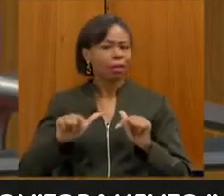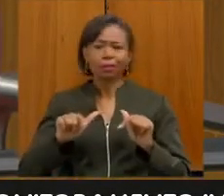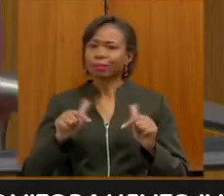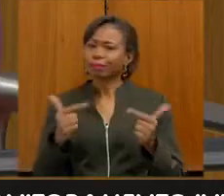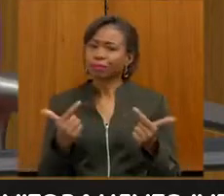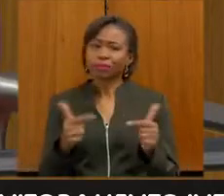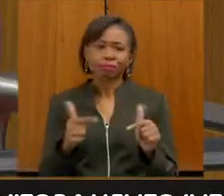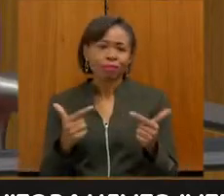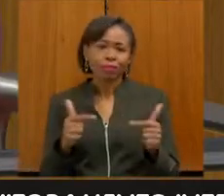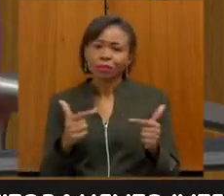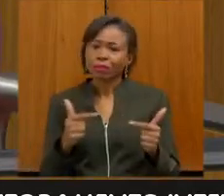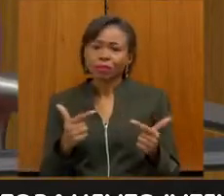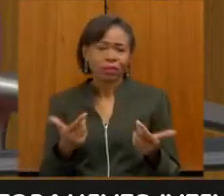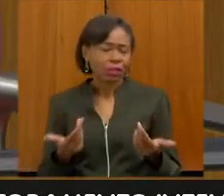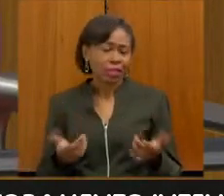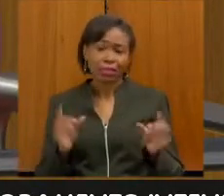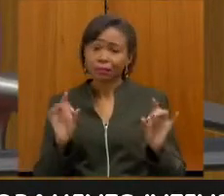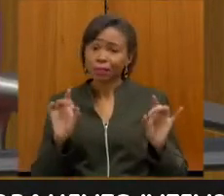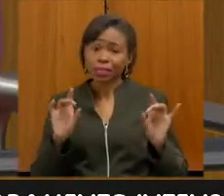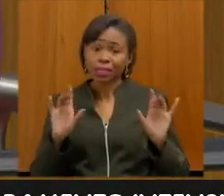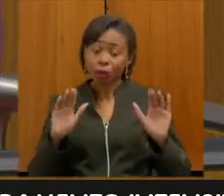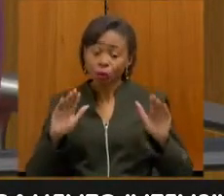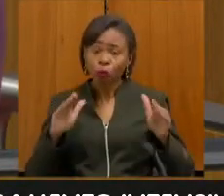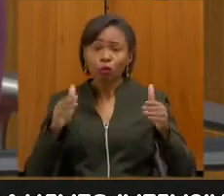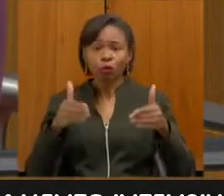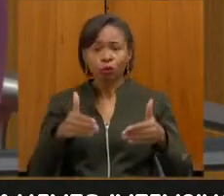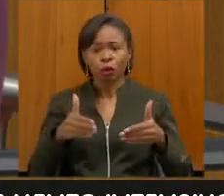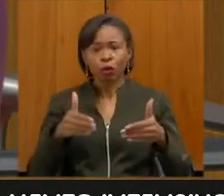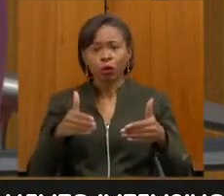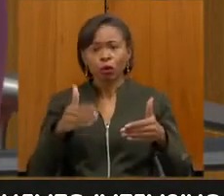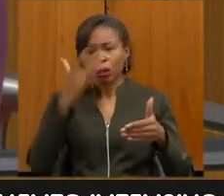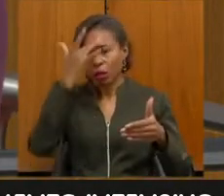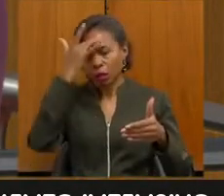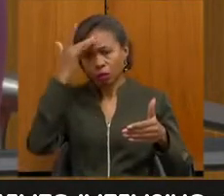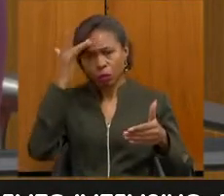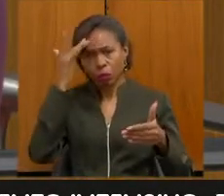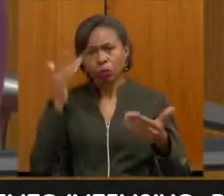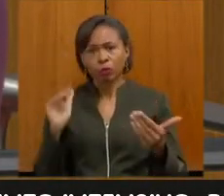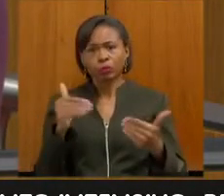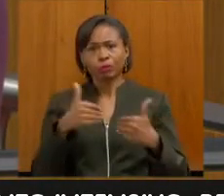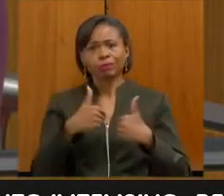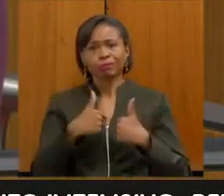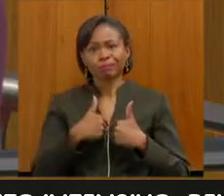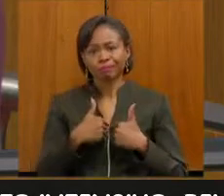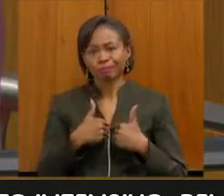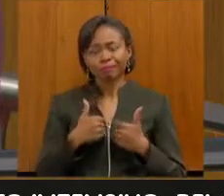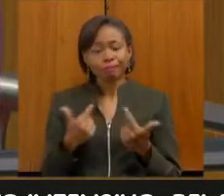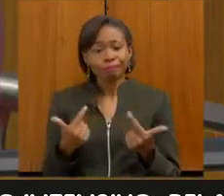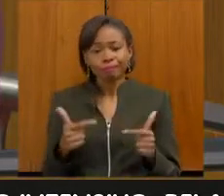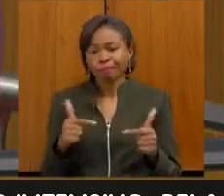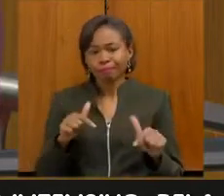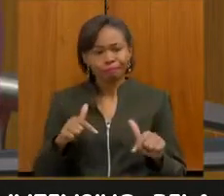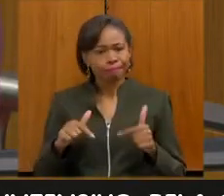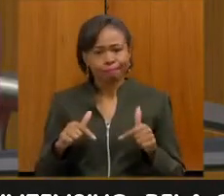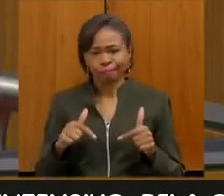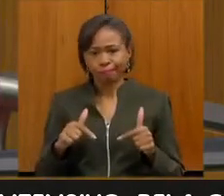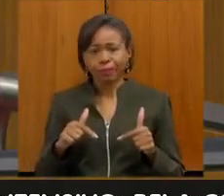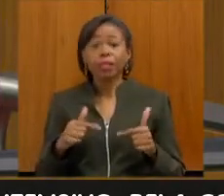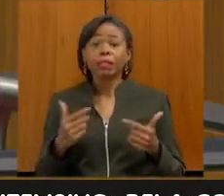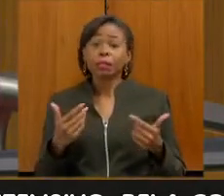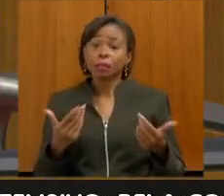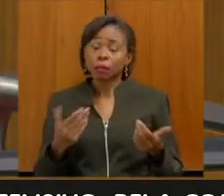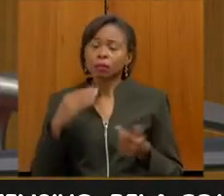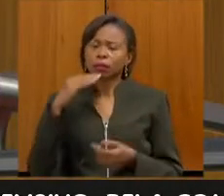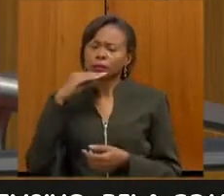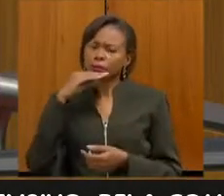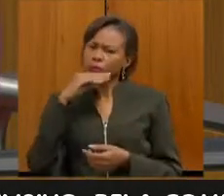mereça um destaque para atender este público na sua excelência. Então, gente consegue perceber